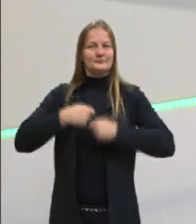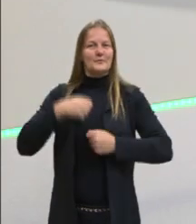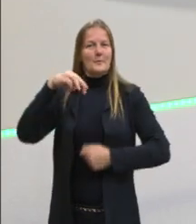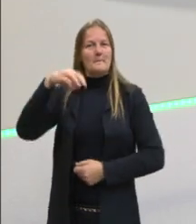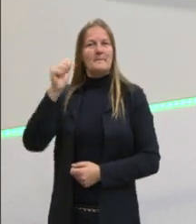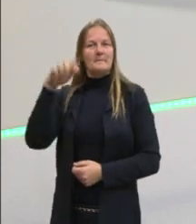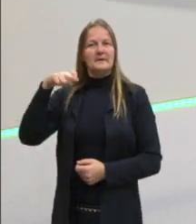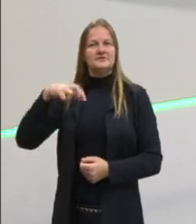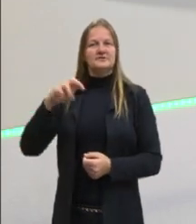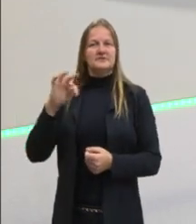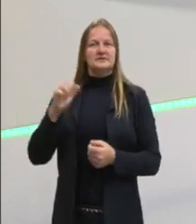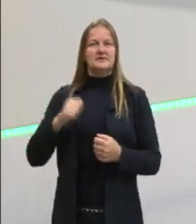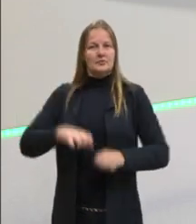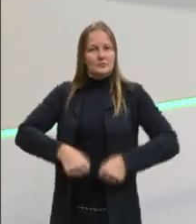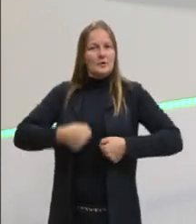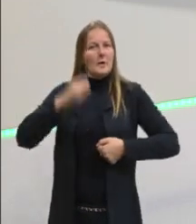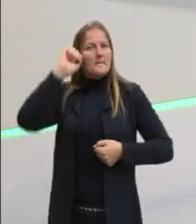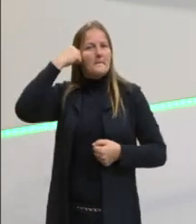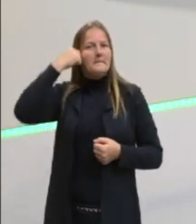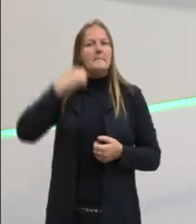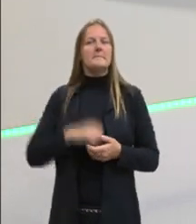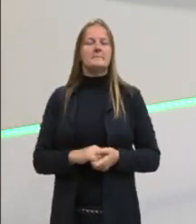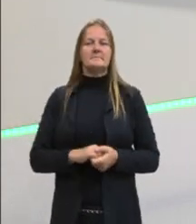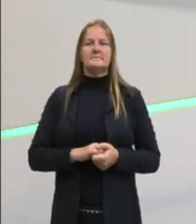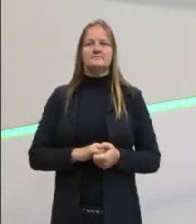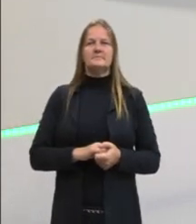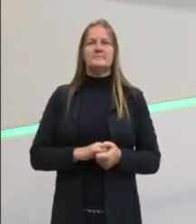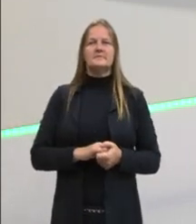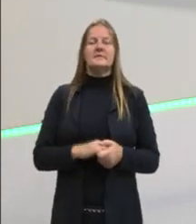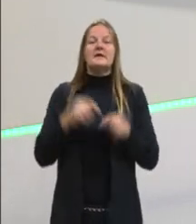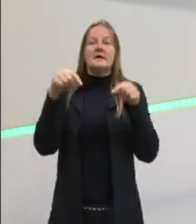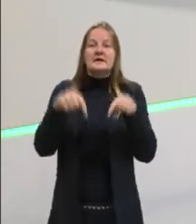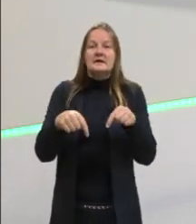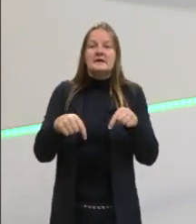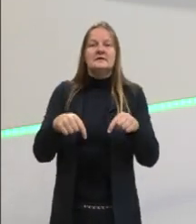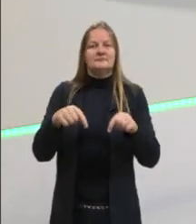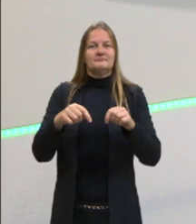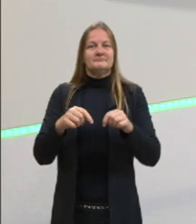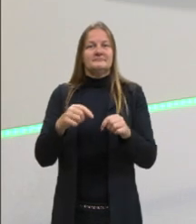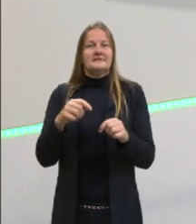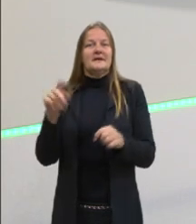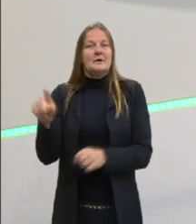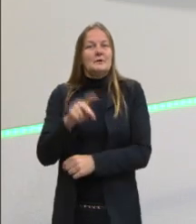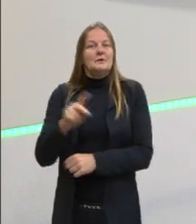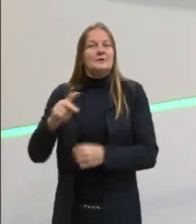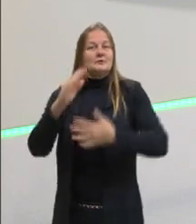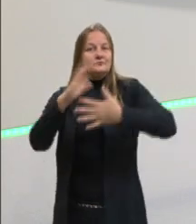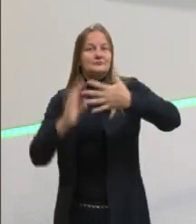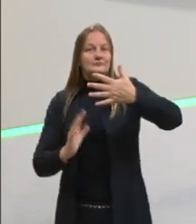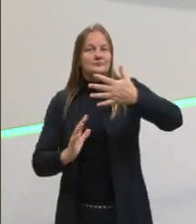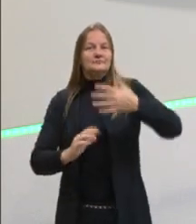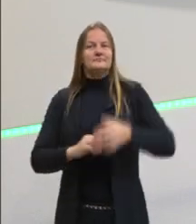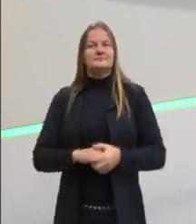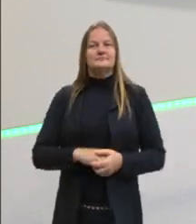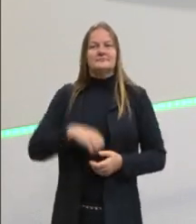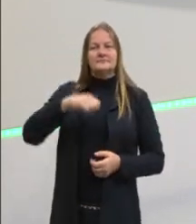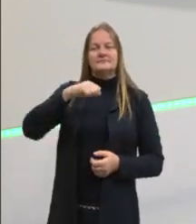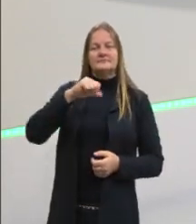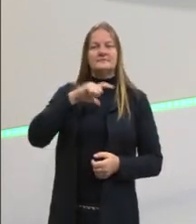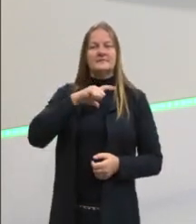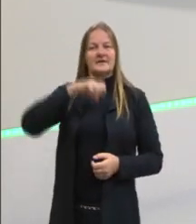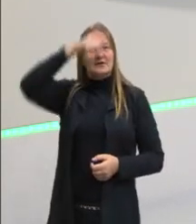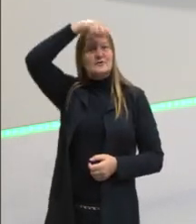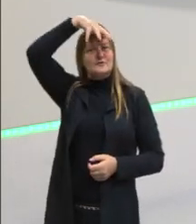a minha calça cor preta e bota. Aqui no estúdio nós temos as professoras e intérpretes de Libras, a professora